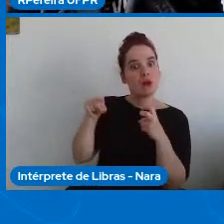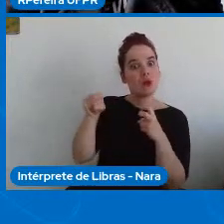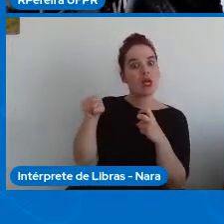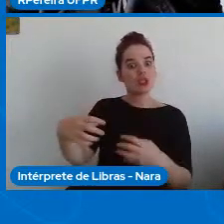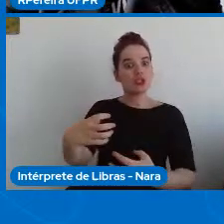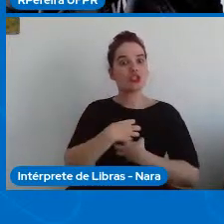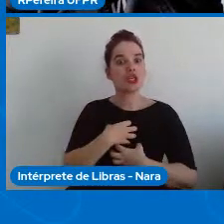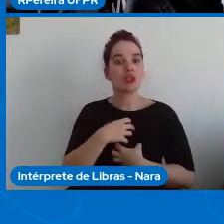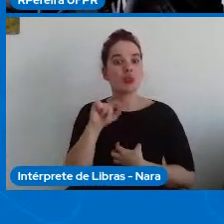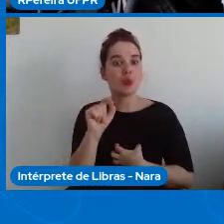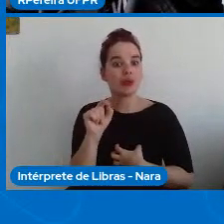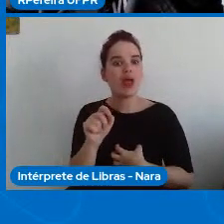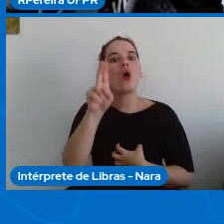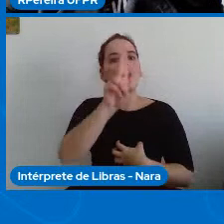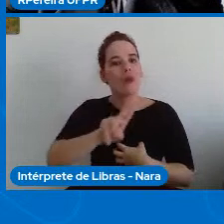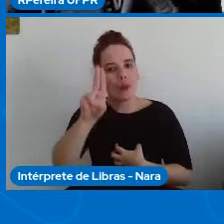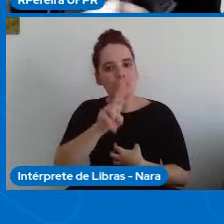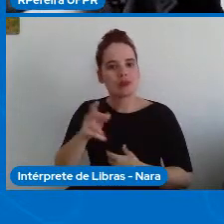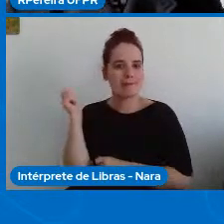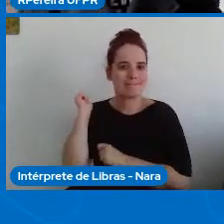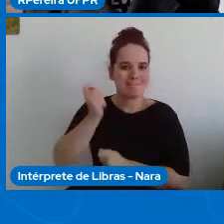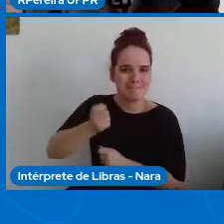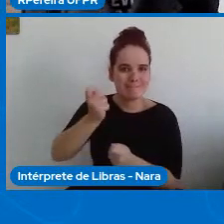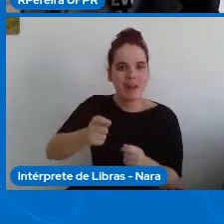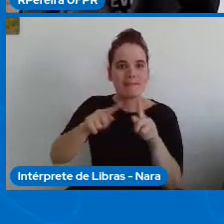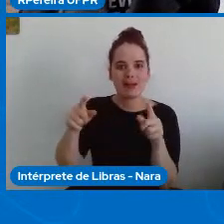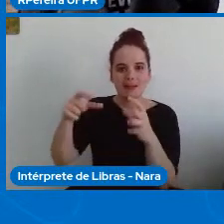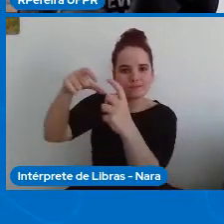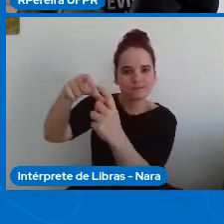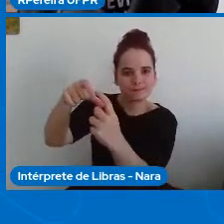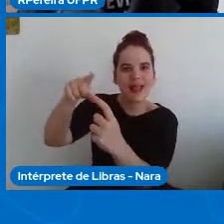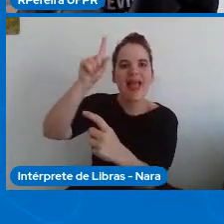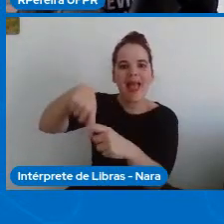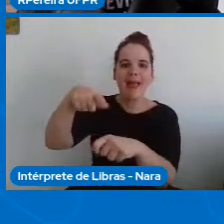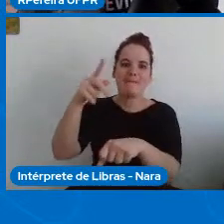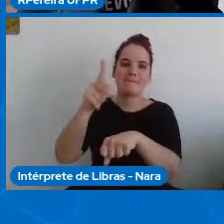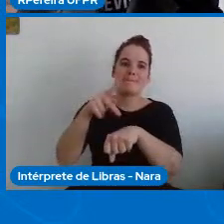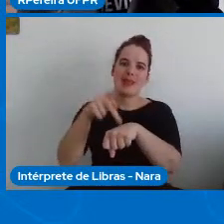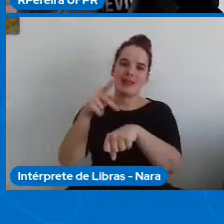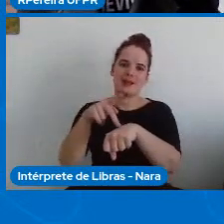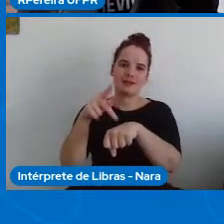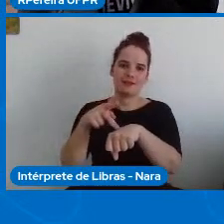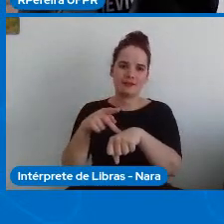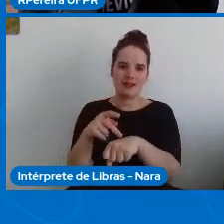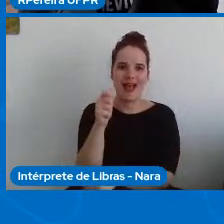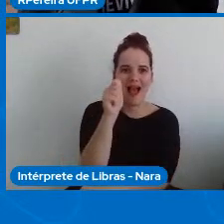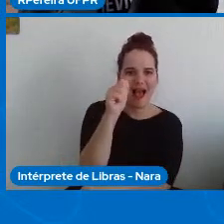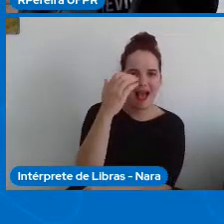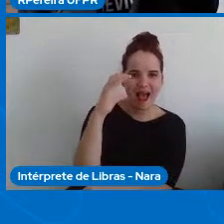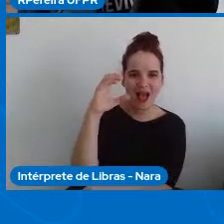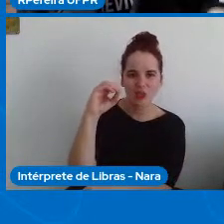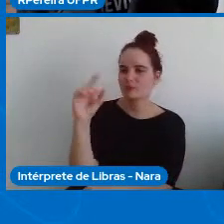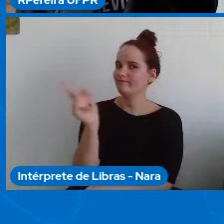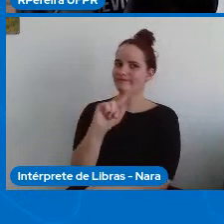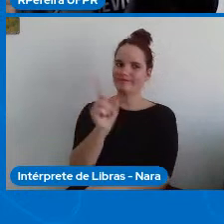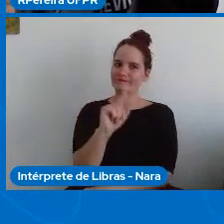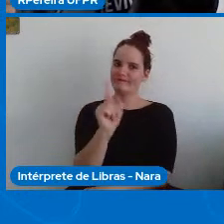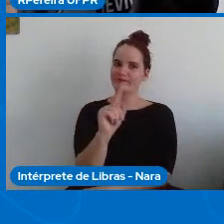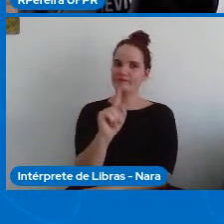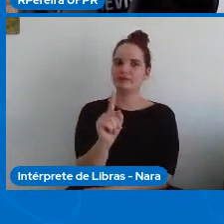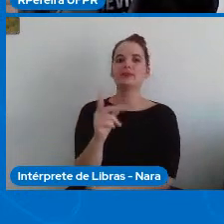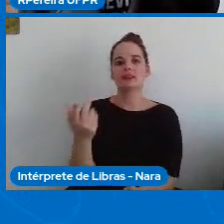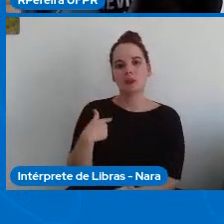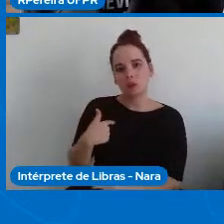essencialmente o machado de pedra. Então aí no contato com a tribo do Zero